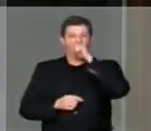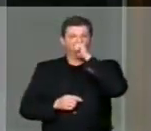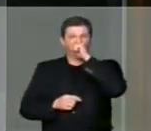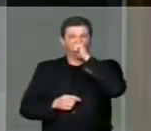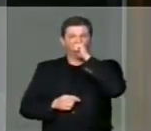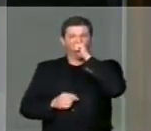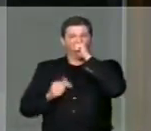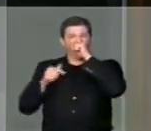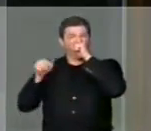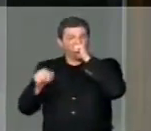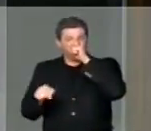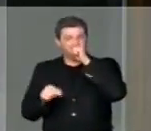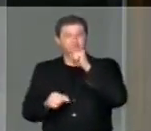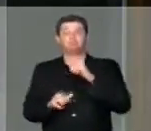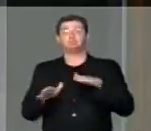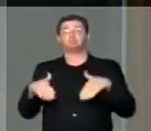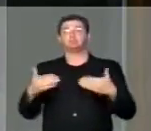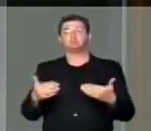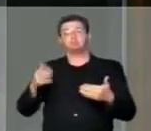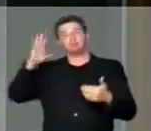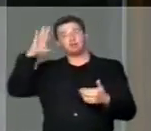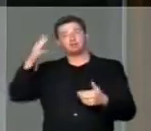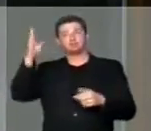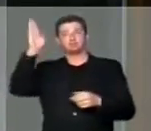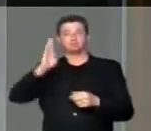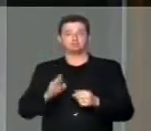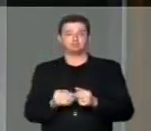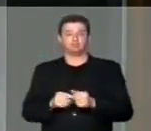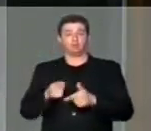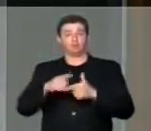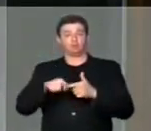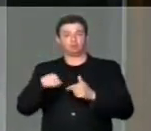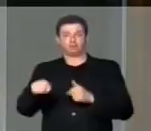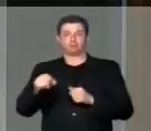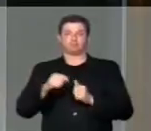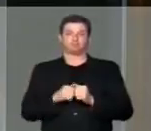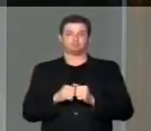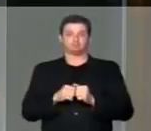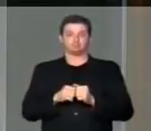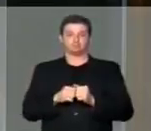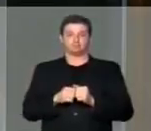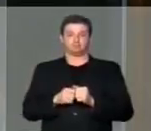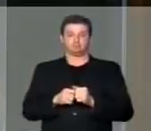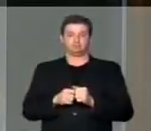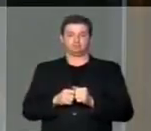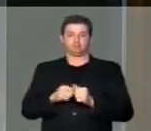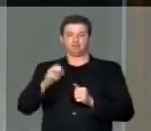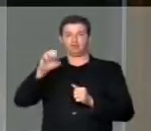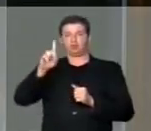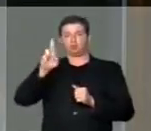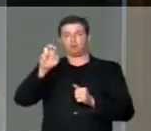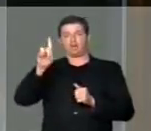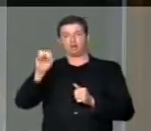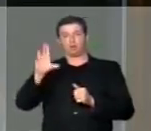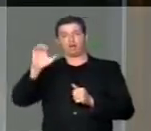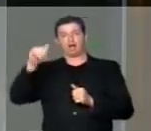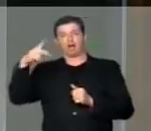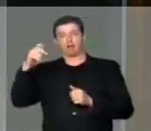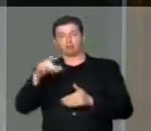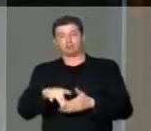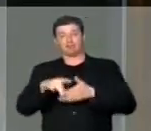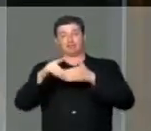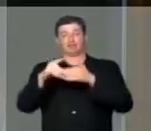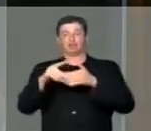Não está aí a saída para esse país sair desta crise. O saudoso Eduardo Campos, líder do nosso